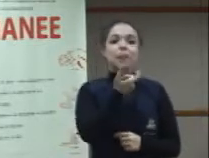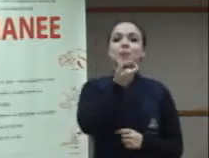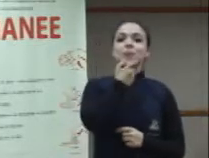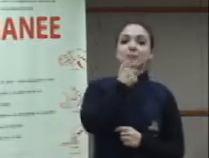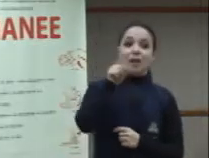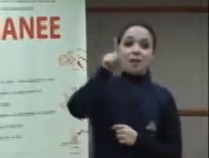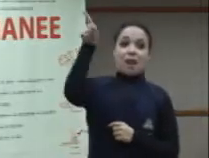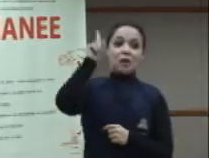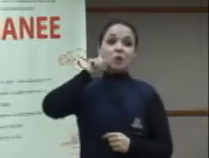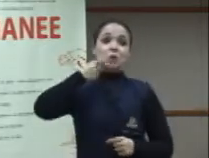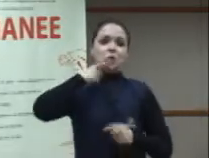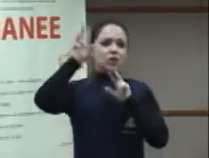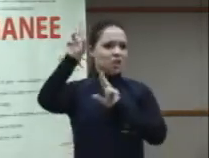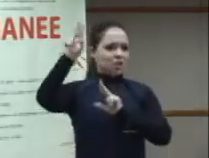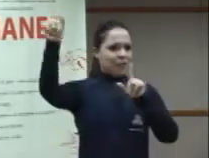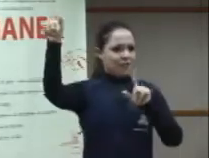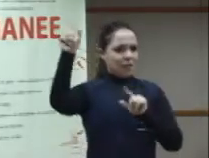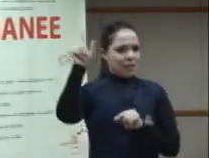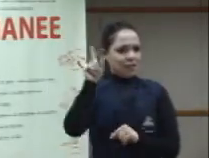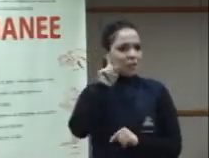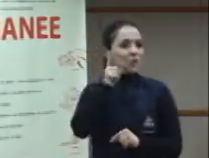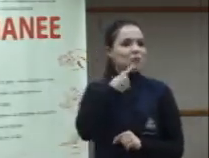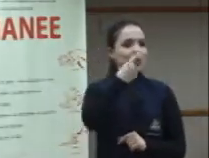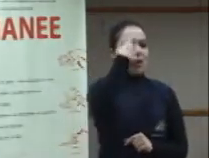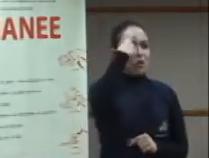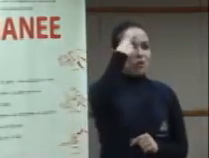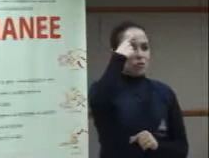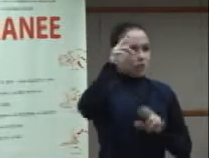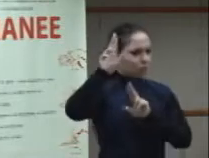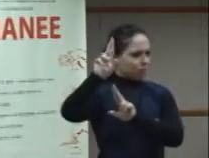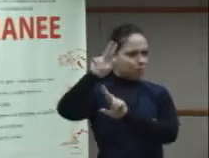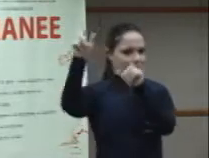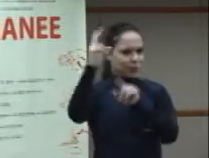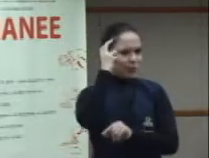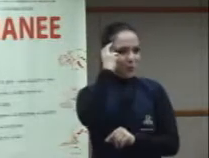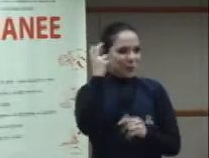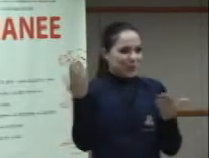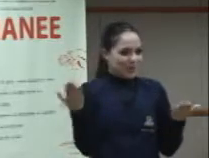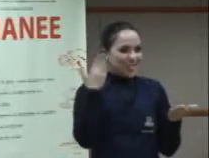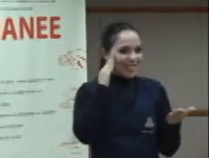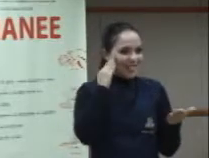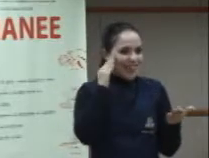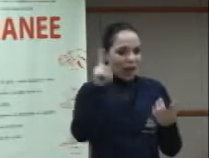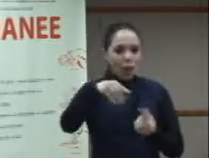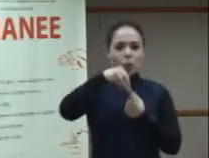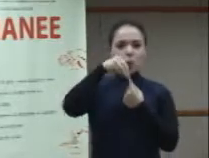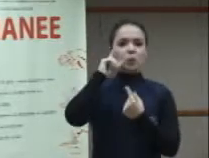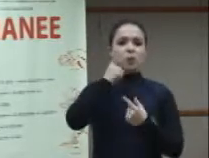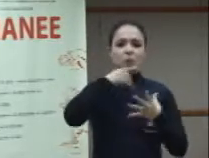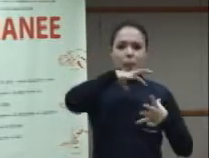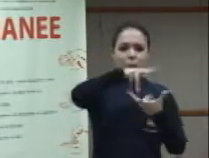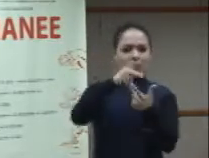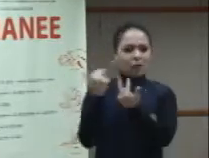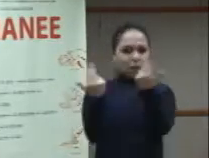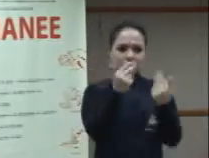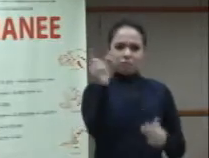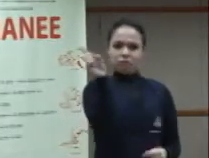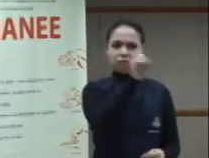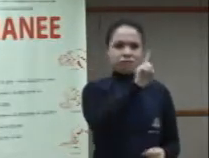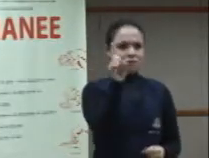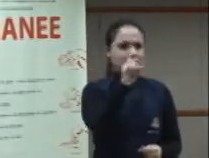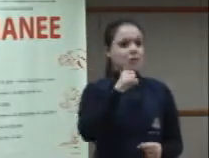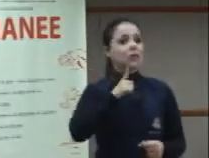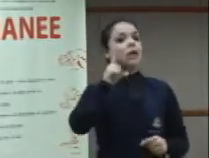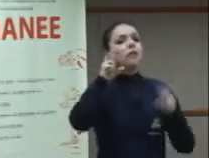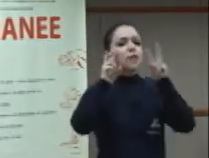aspectos totalmente diferenciados de um surdo indiano. Ainda que tenha um aspecto semelhante, a questão da língua e de ele ser uma pessoa visual,